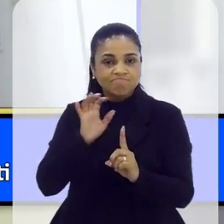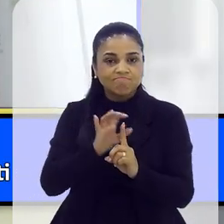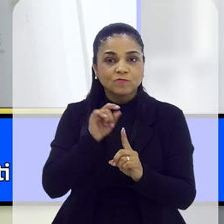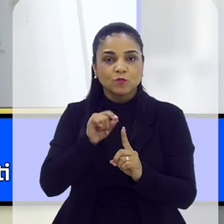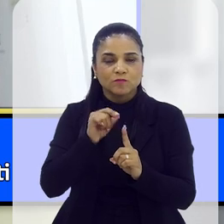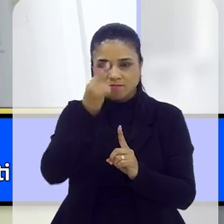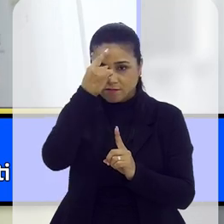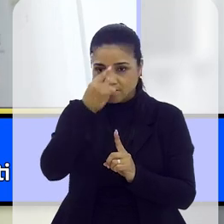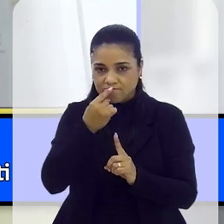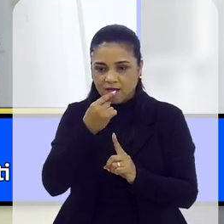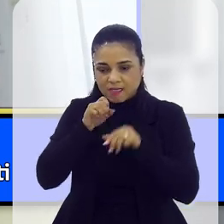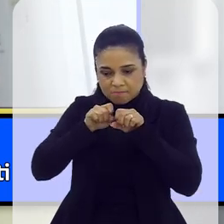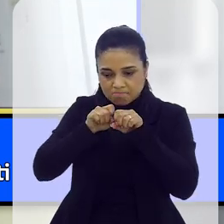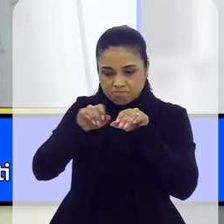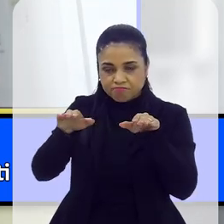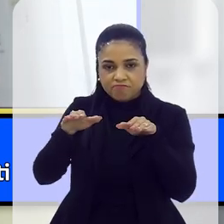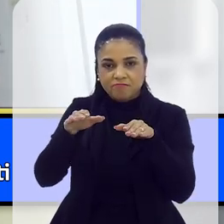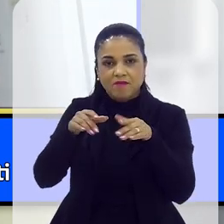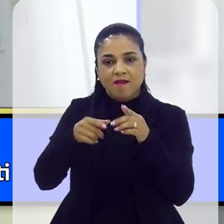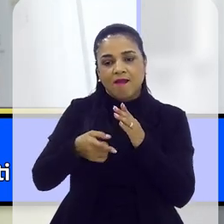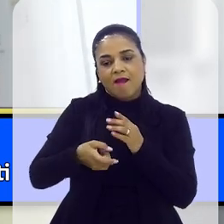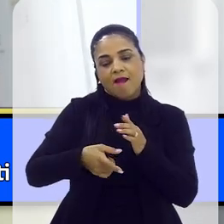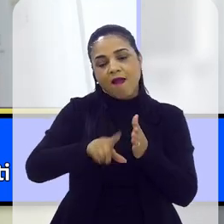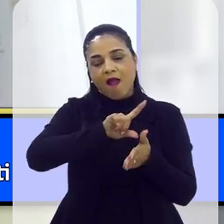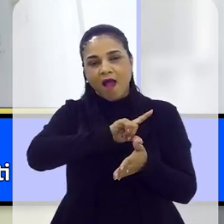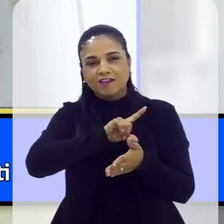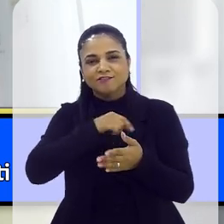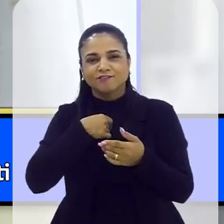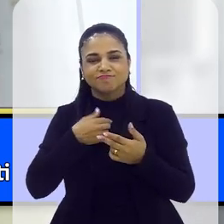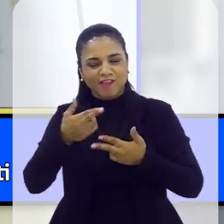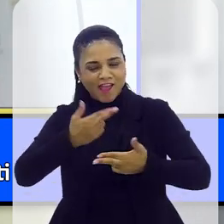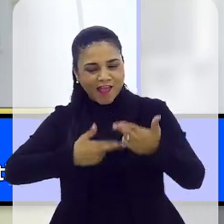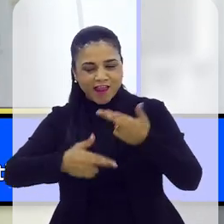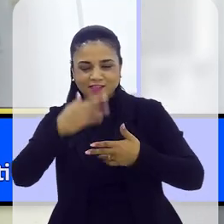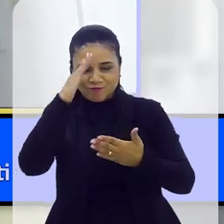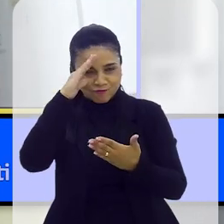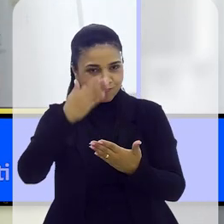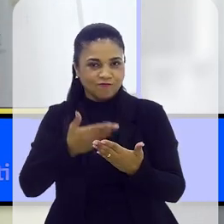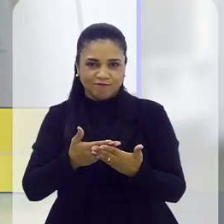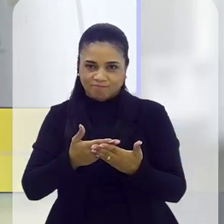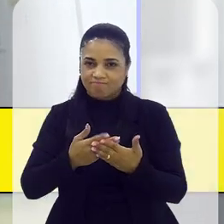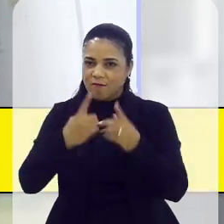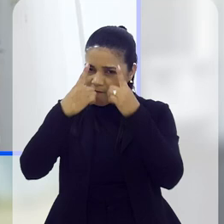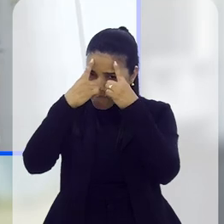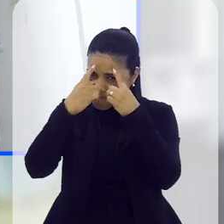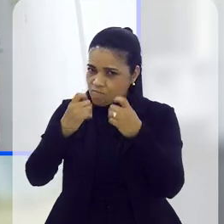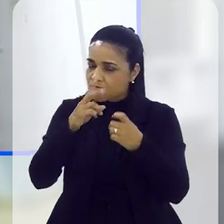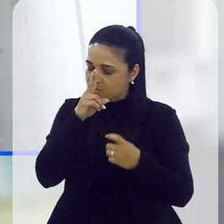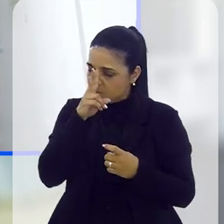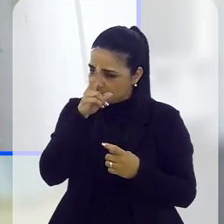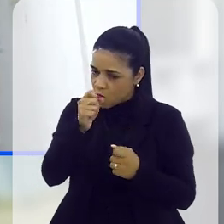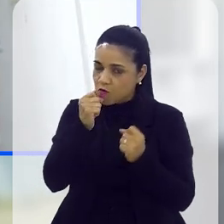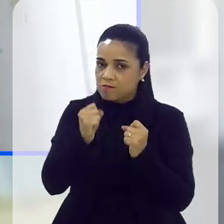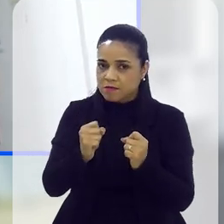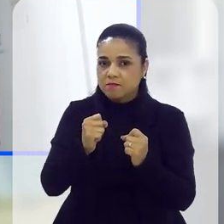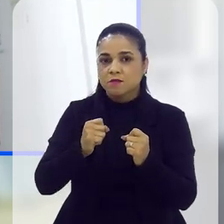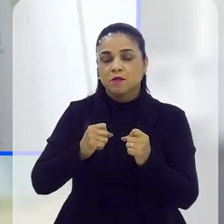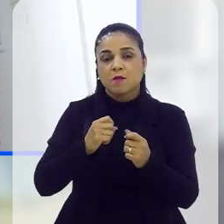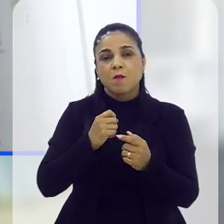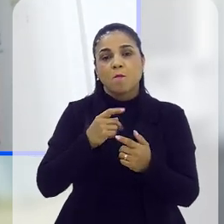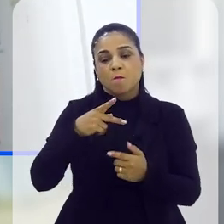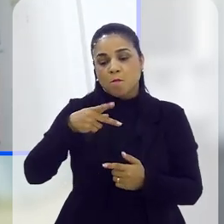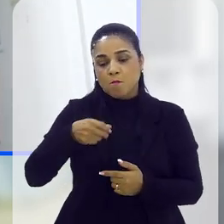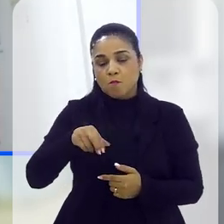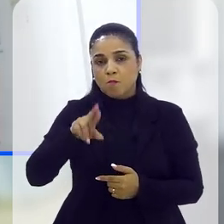imagens que ela produziu quando havia uma relação afetiva, de confiança. Então, é violência muito grande. Muito grande. Esse crime de